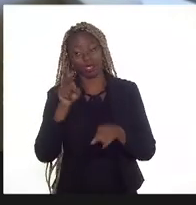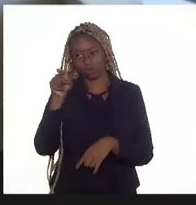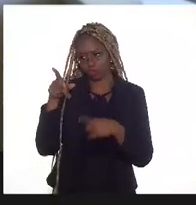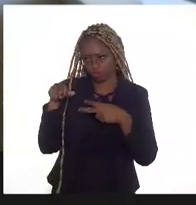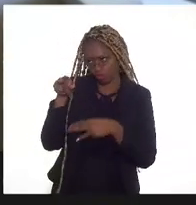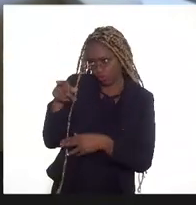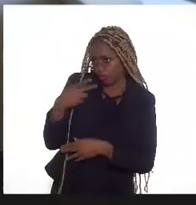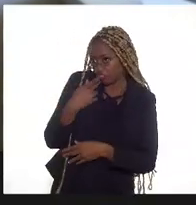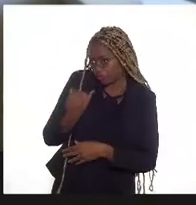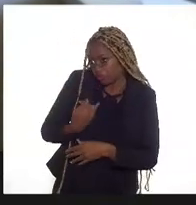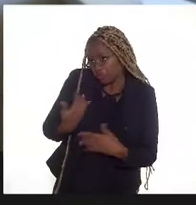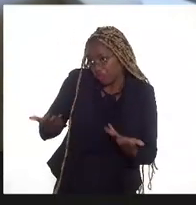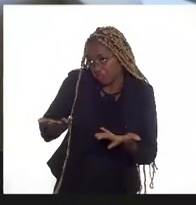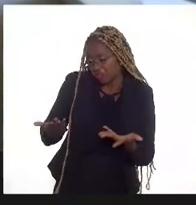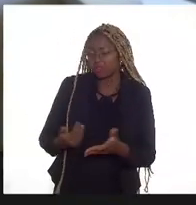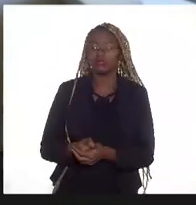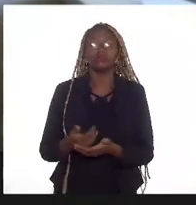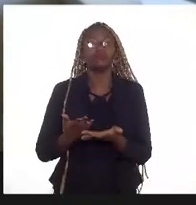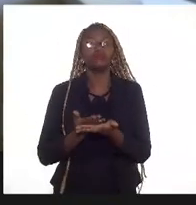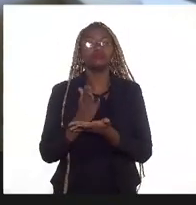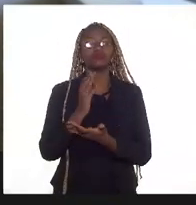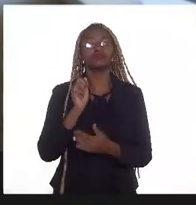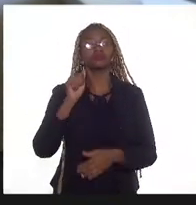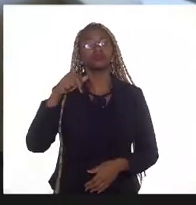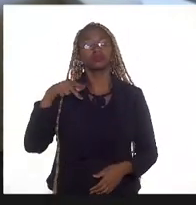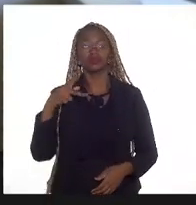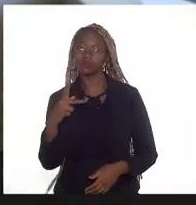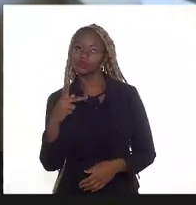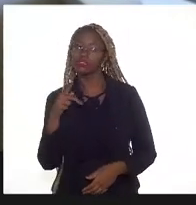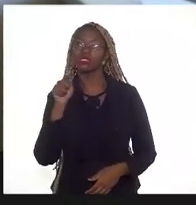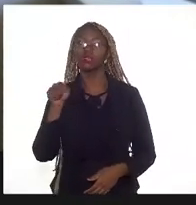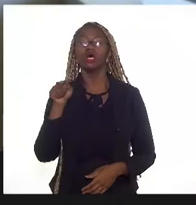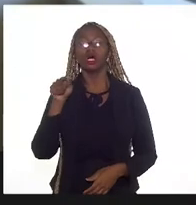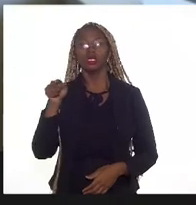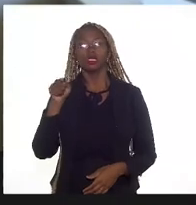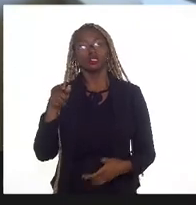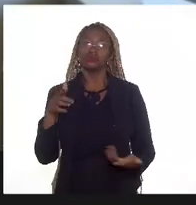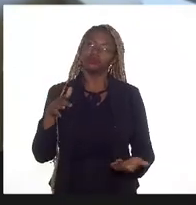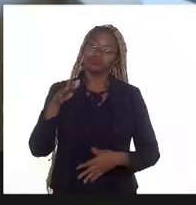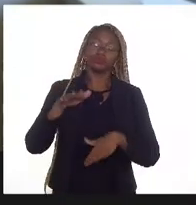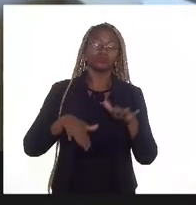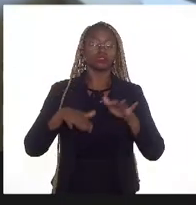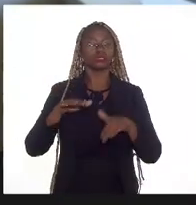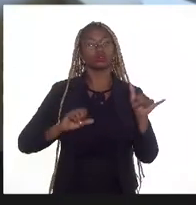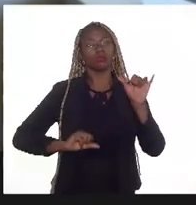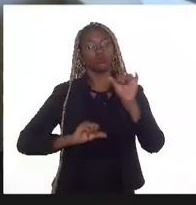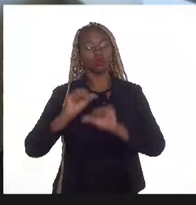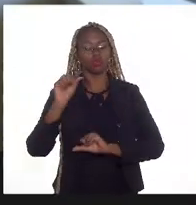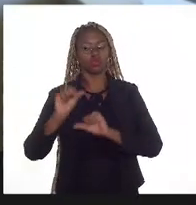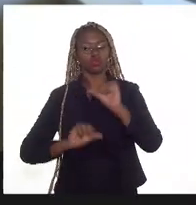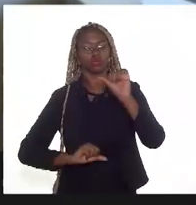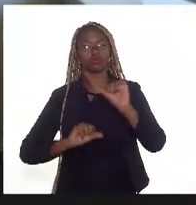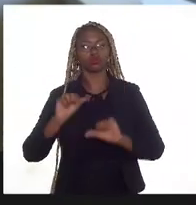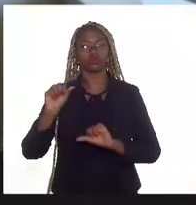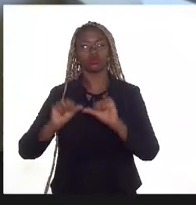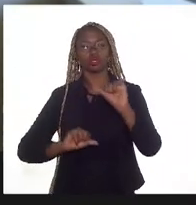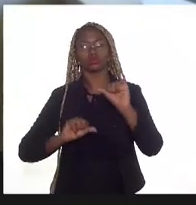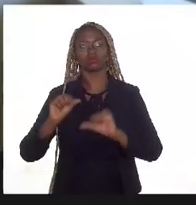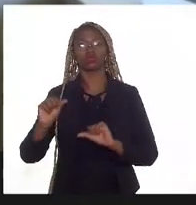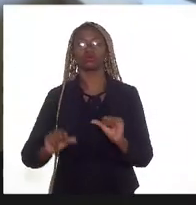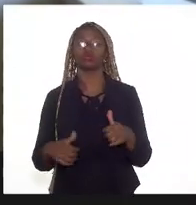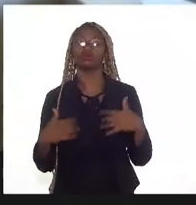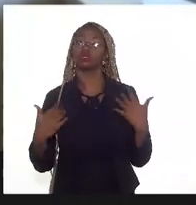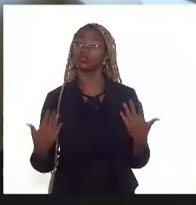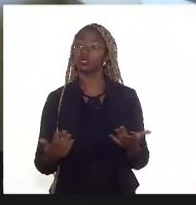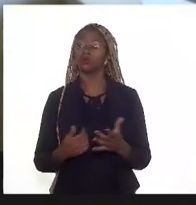ele, por aprovação da ANP, ele vai sofrendo algumas modulações. O plano